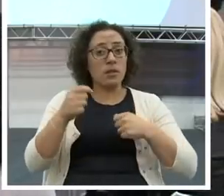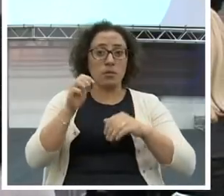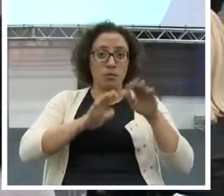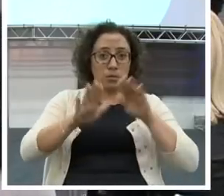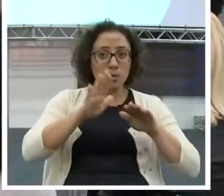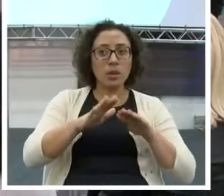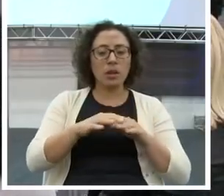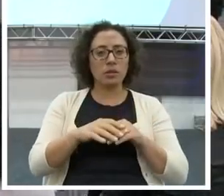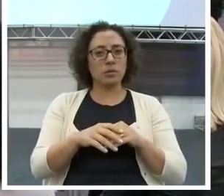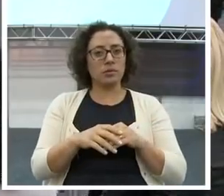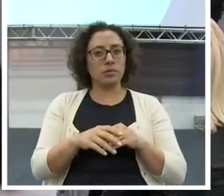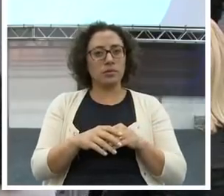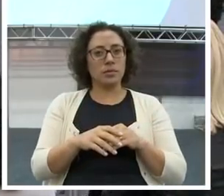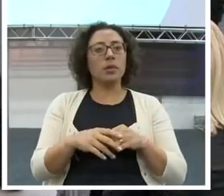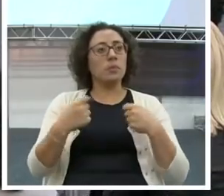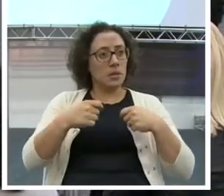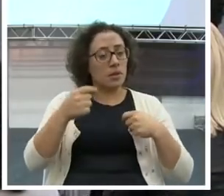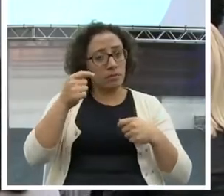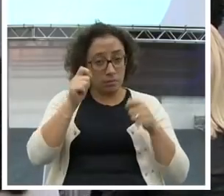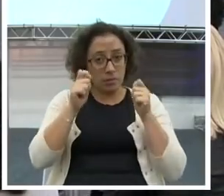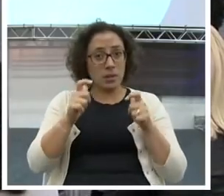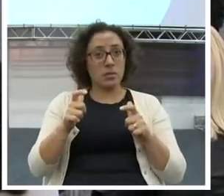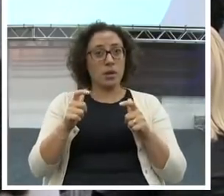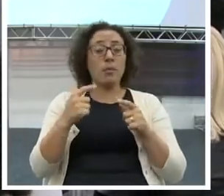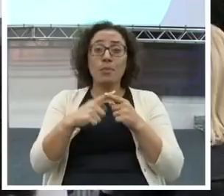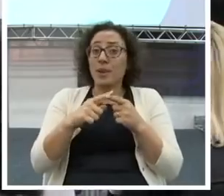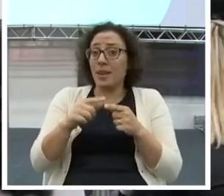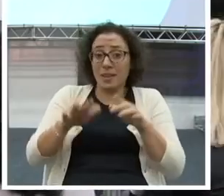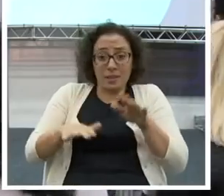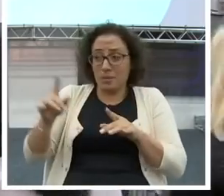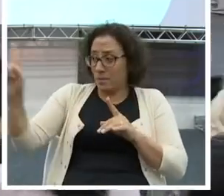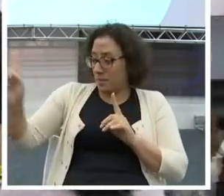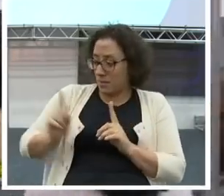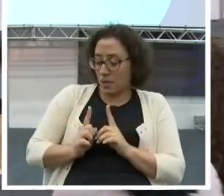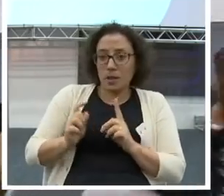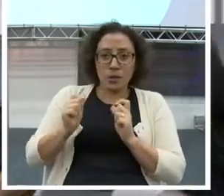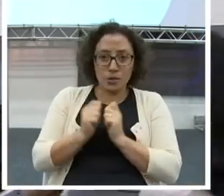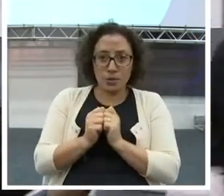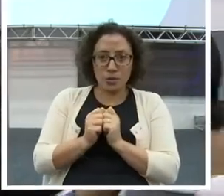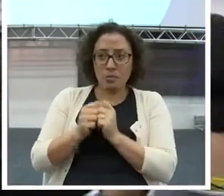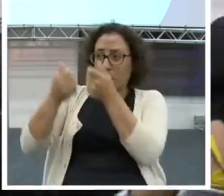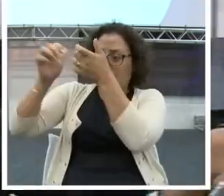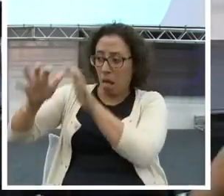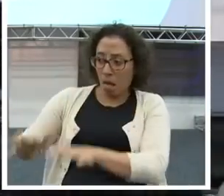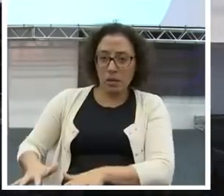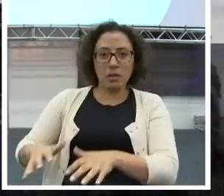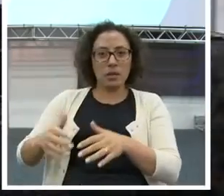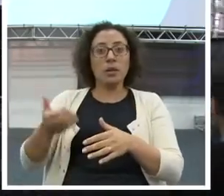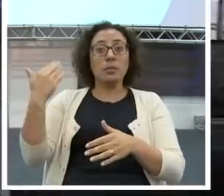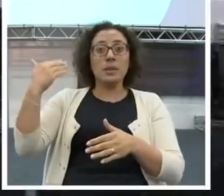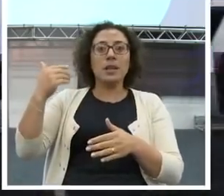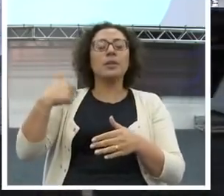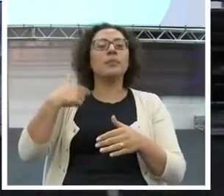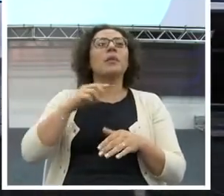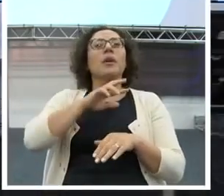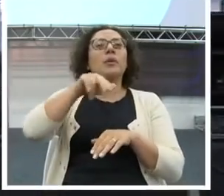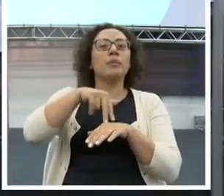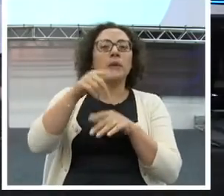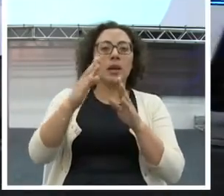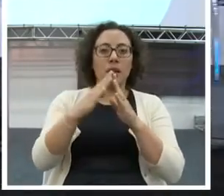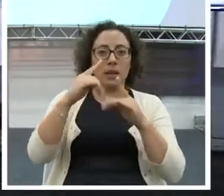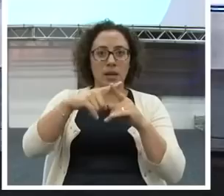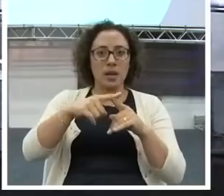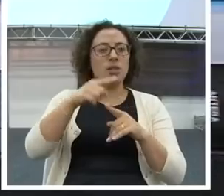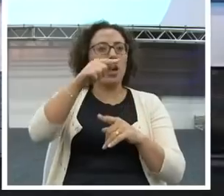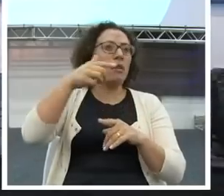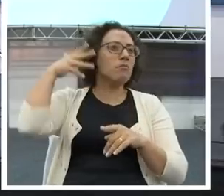Você tem que tomar cuidado com quem você anda. A pessoa pode te jogar para baixo. Esses dias eu estava no culto, aí o Tiago Brunet estava pregando. Ele falou, você tem que